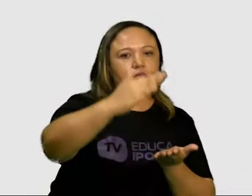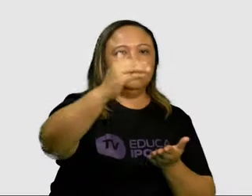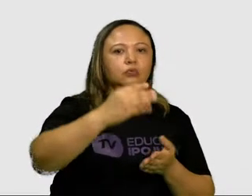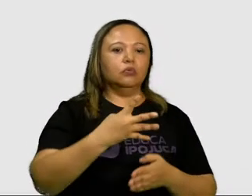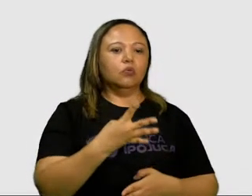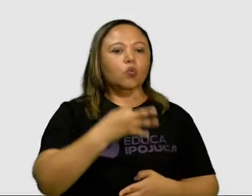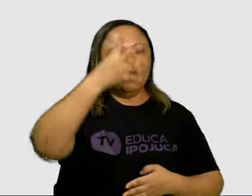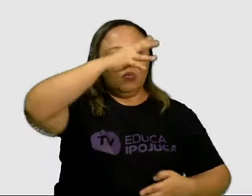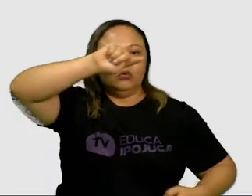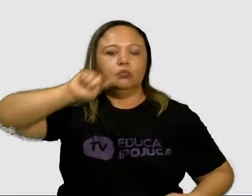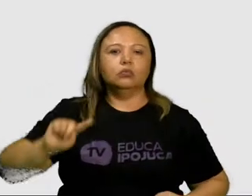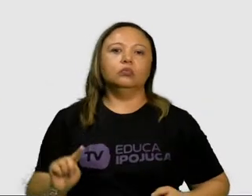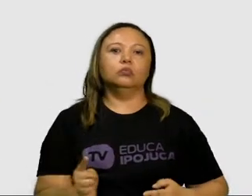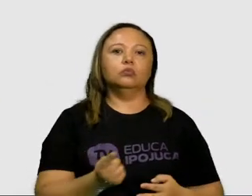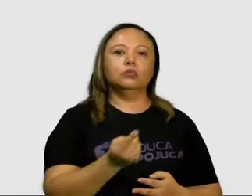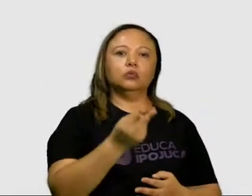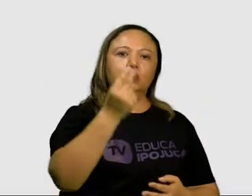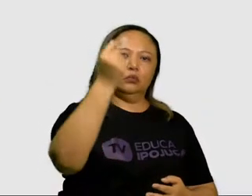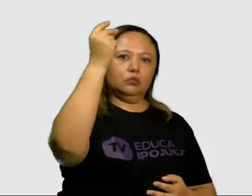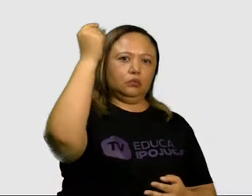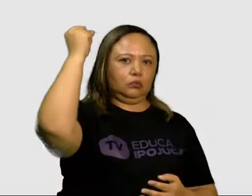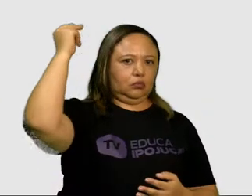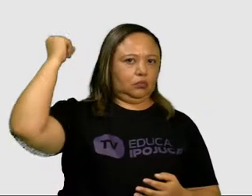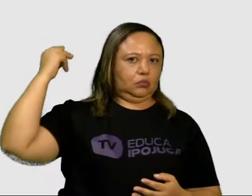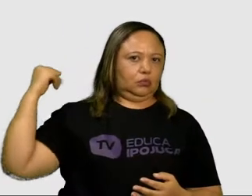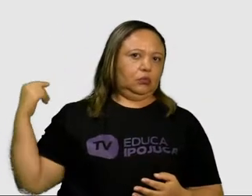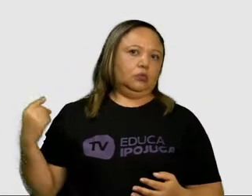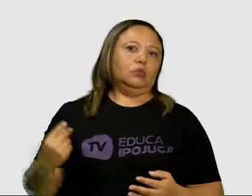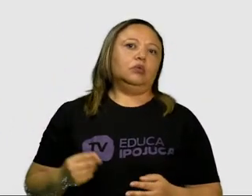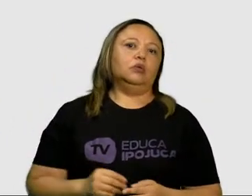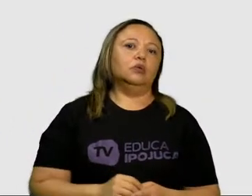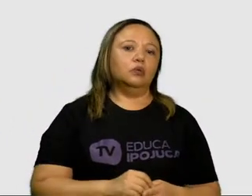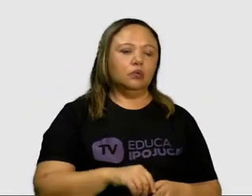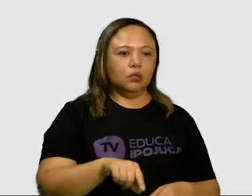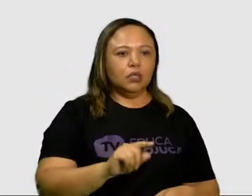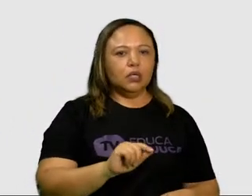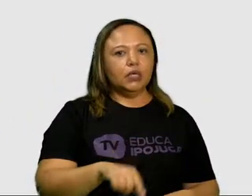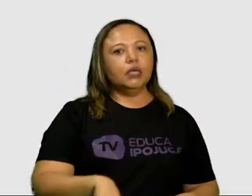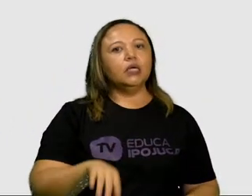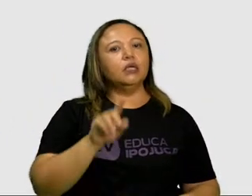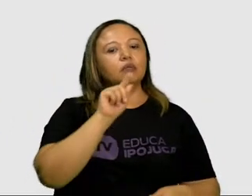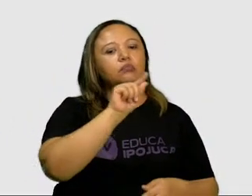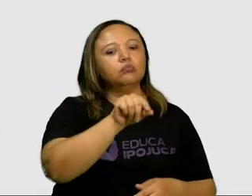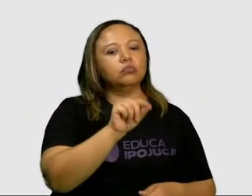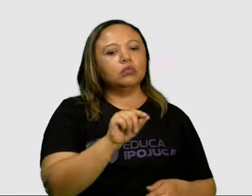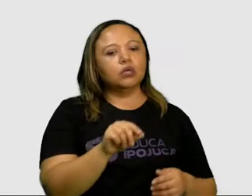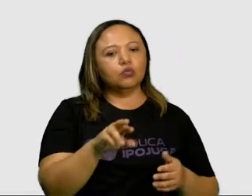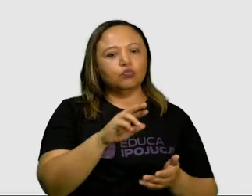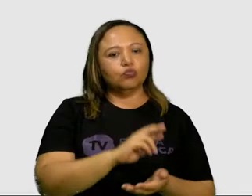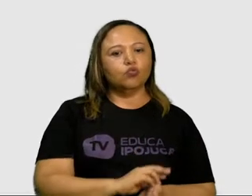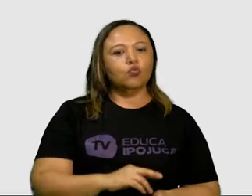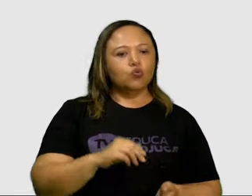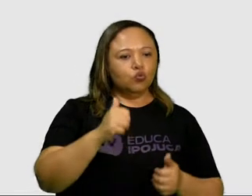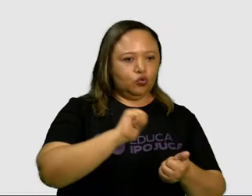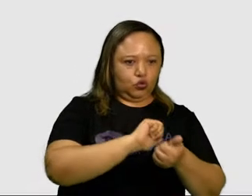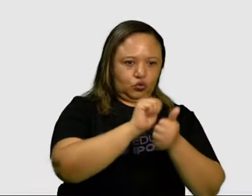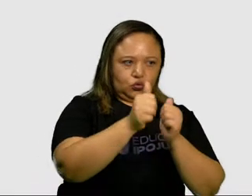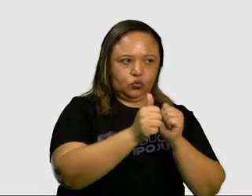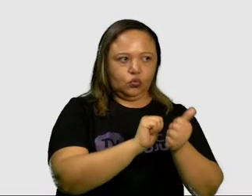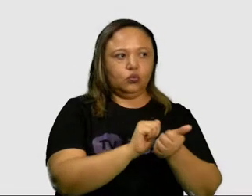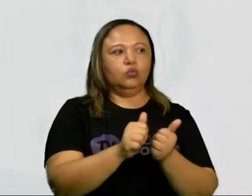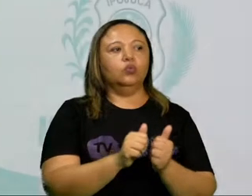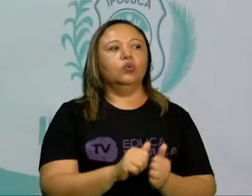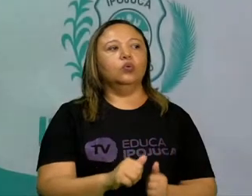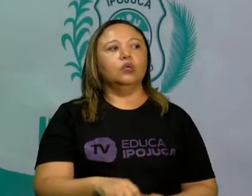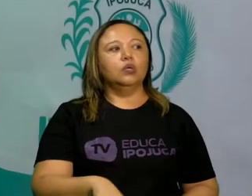do Egito Antigo e da Mesopotâmia. O jogo Mancala, ele é identificado como sendo um dos jogos mais antigos, com